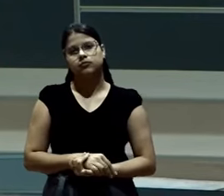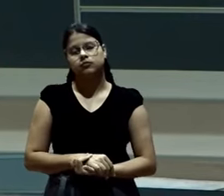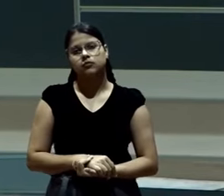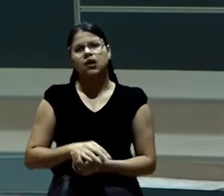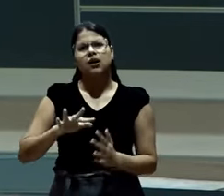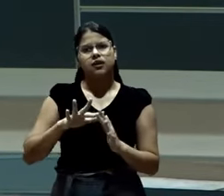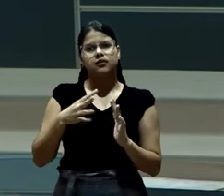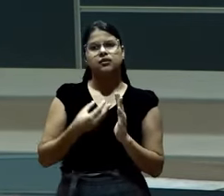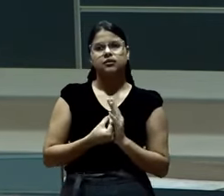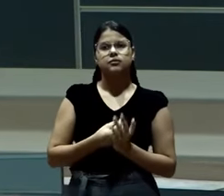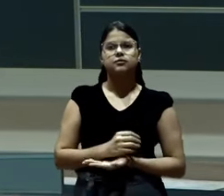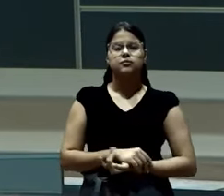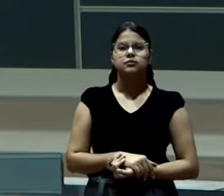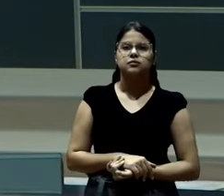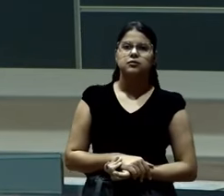igreja.